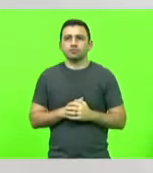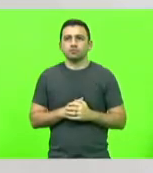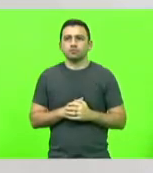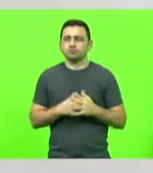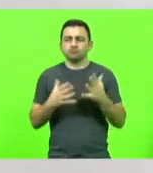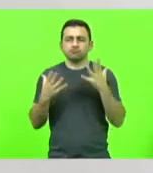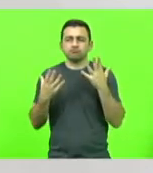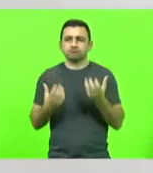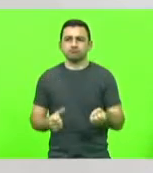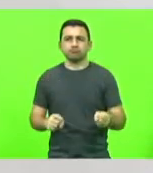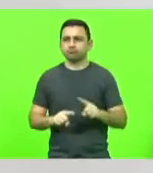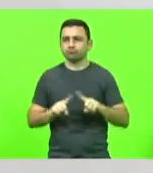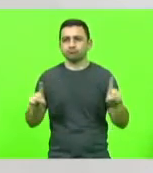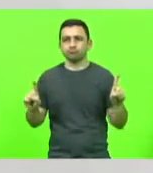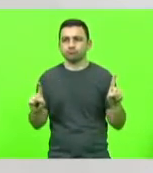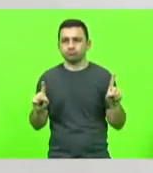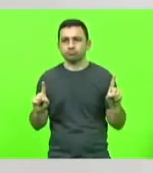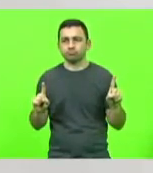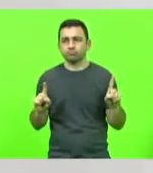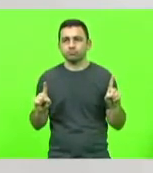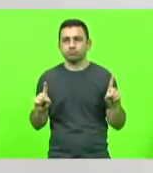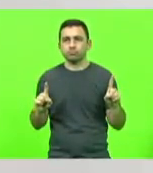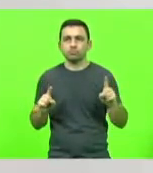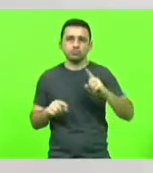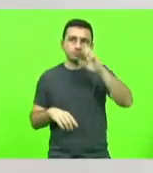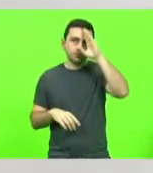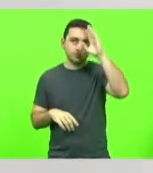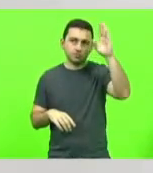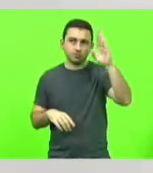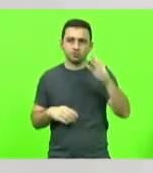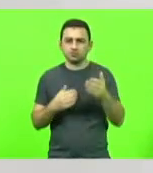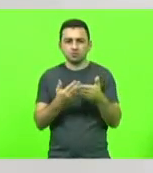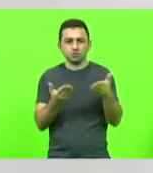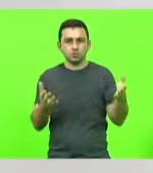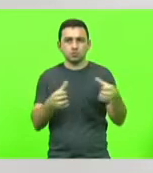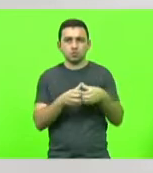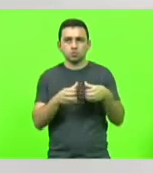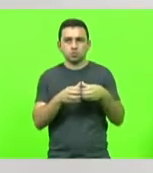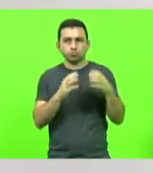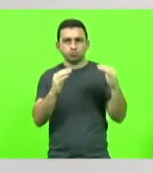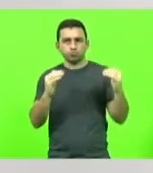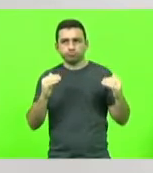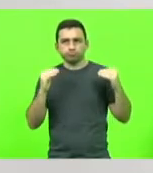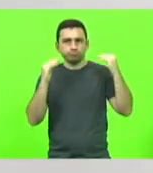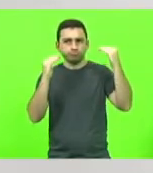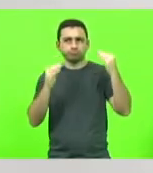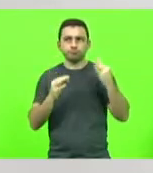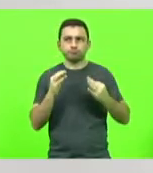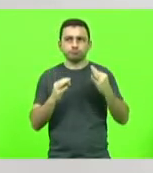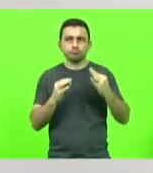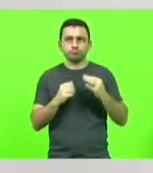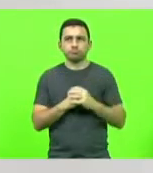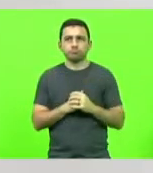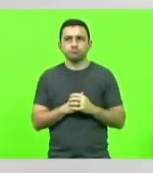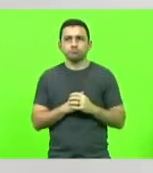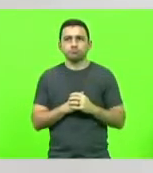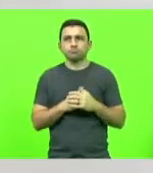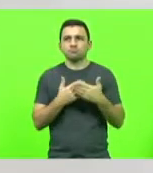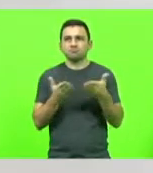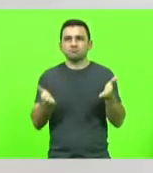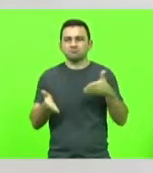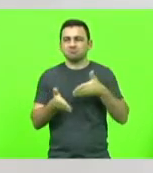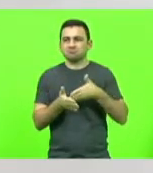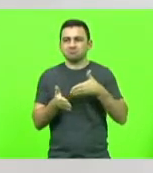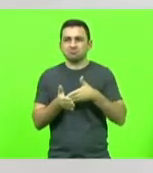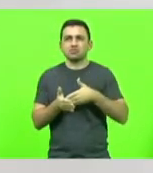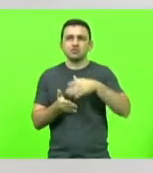inaceitável, principalmente pelo órgão jurídico máximo do país, que cerceia o direito,